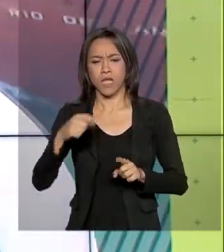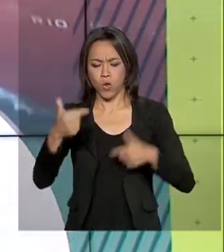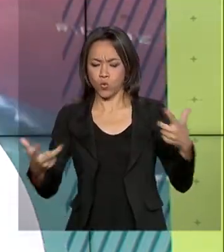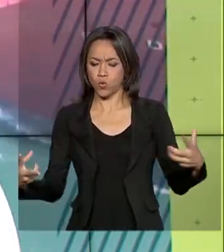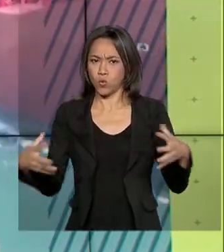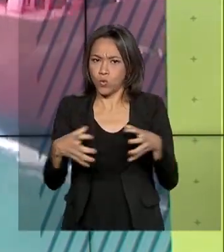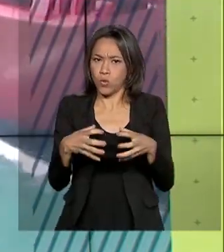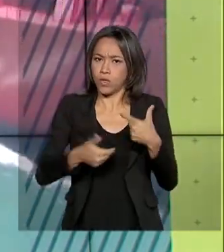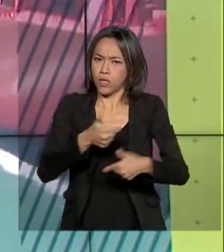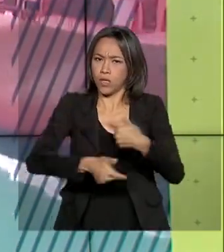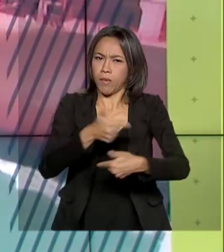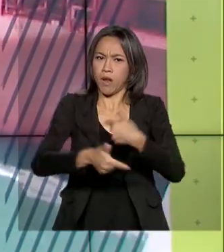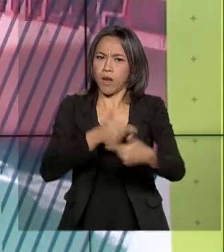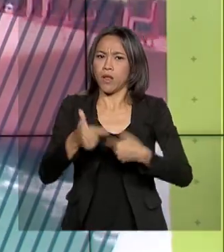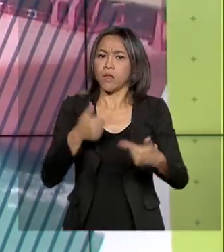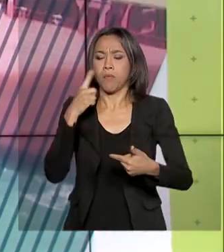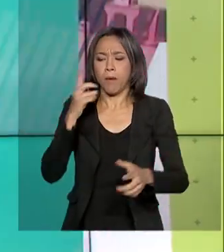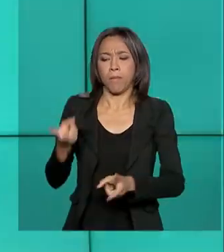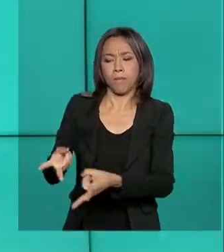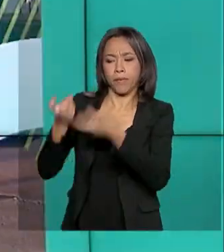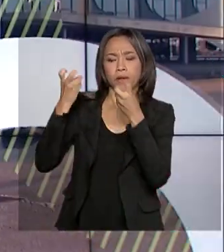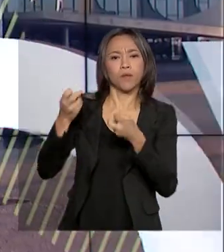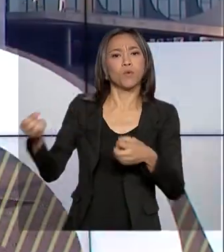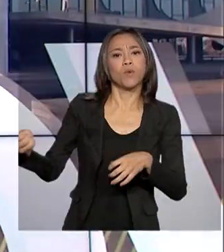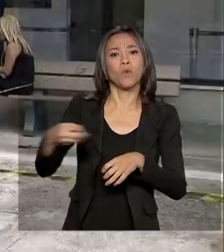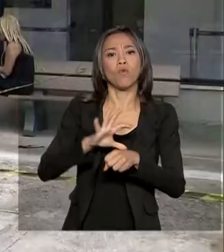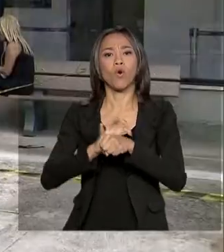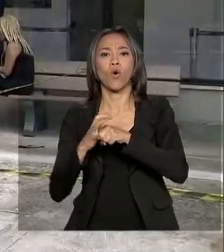novo coronavírus. Tiago Pimenta tem os detalhes.